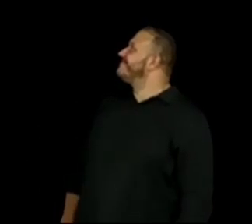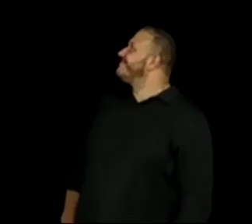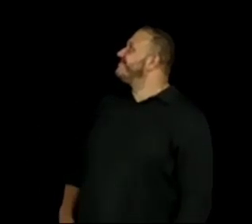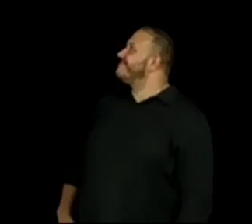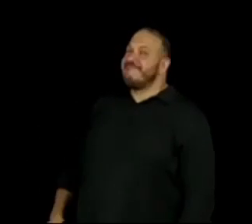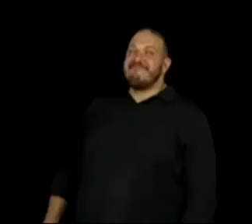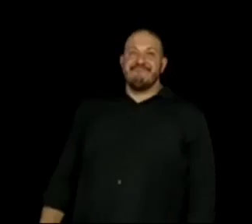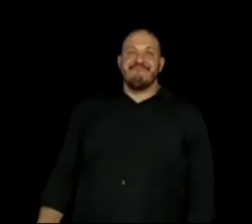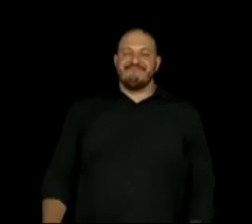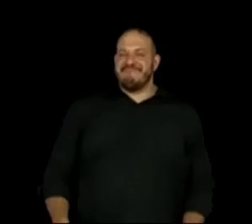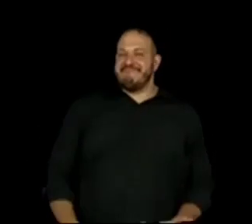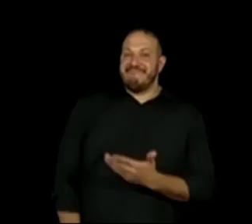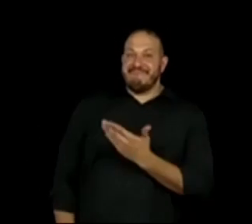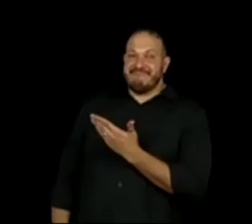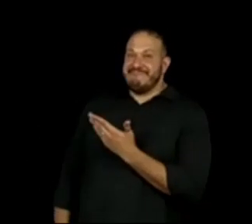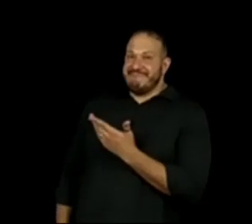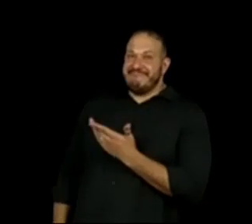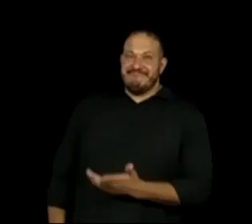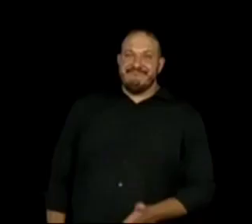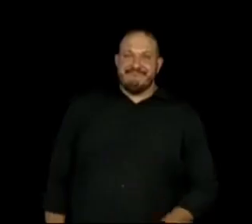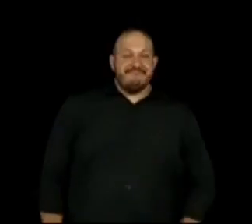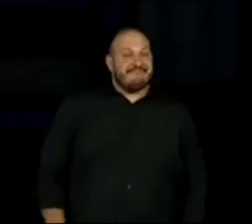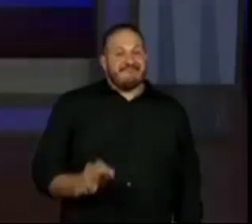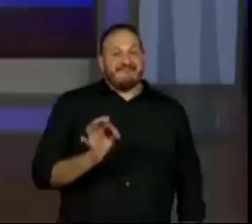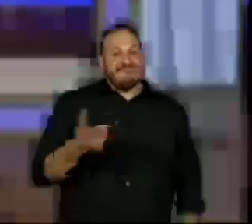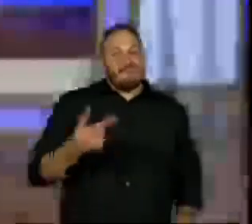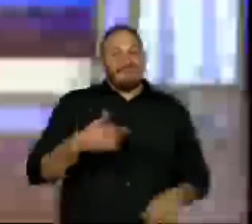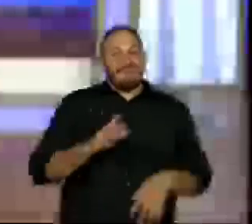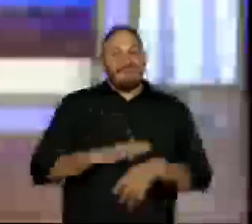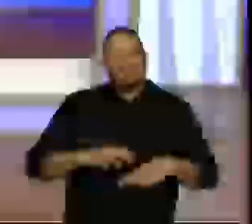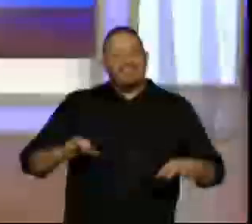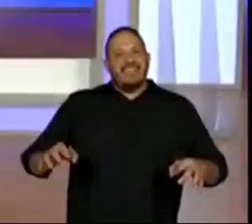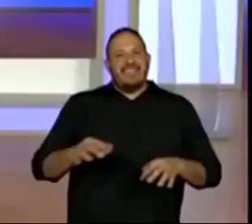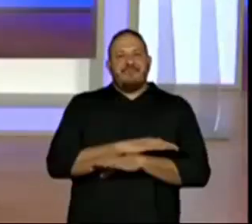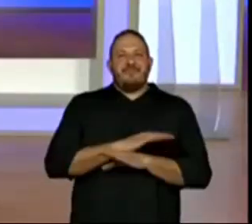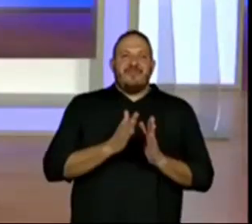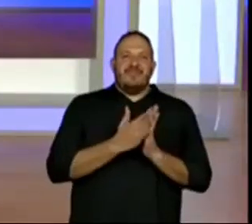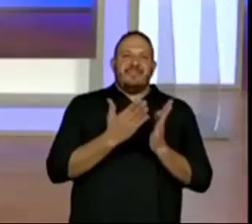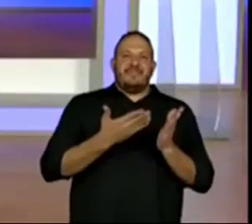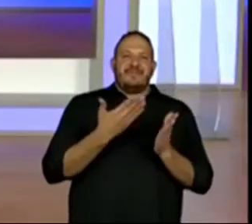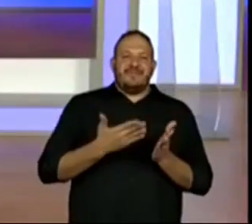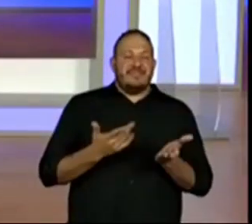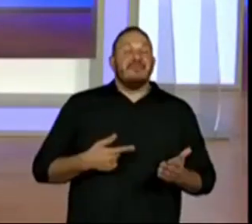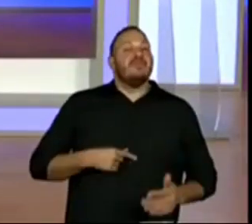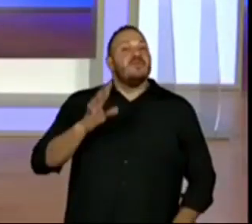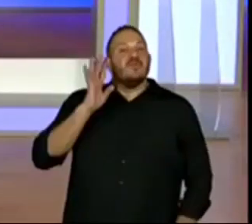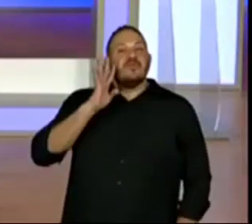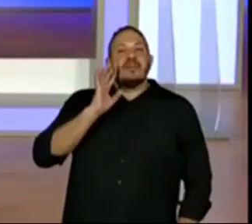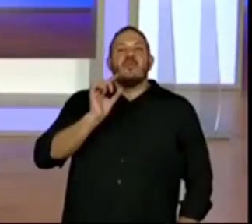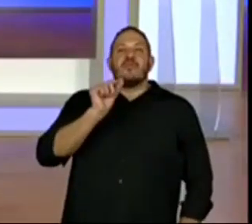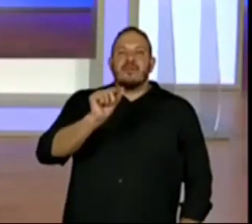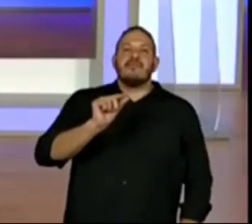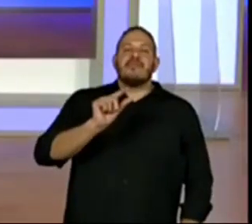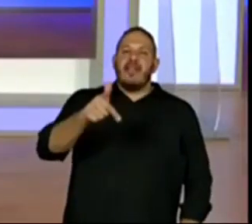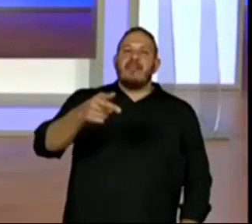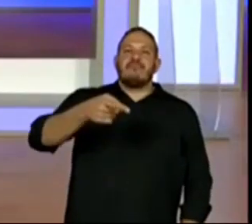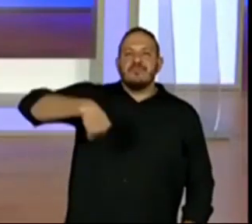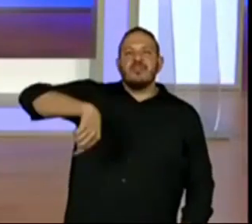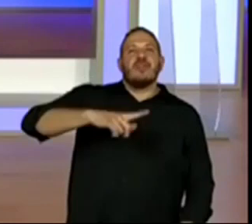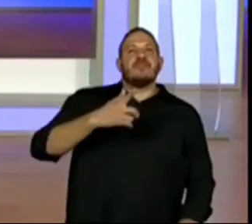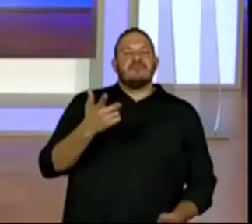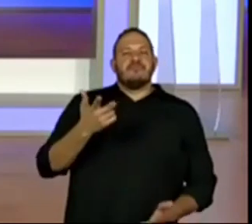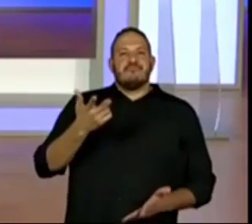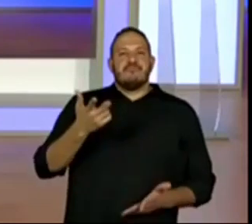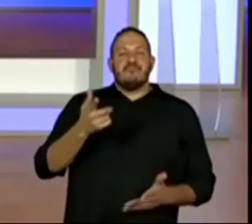Pim! Exatamente. E acabamos a nossa revista digital. Gente, o legal, além do movimento, vocês podem